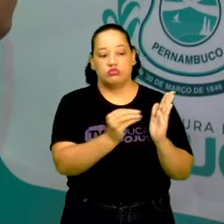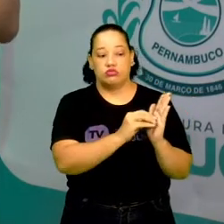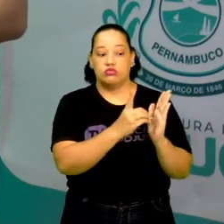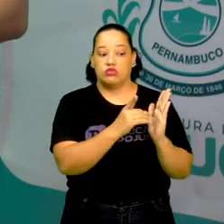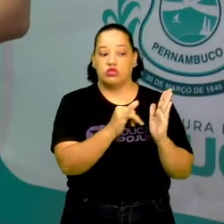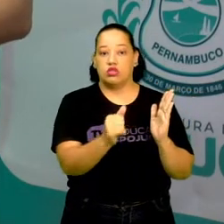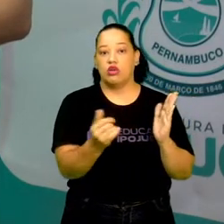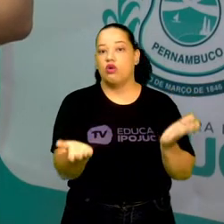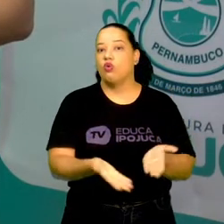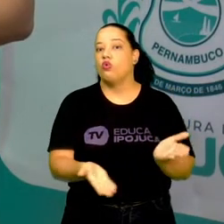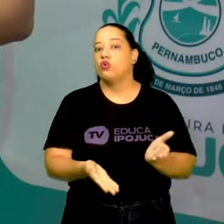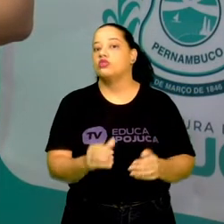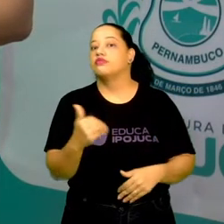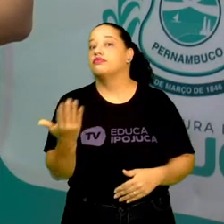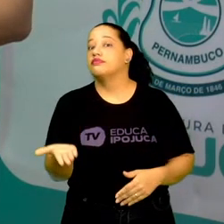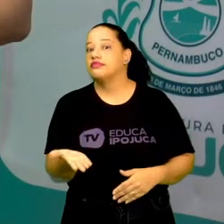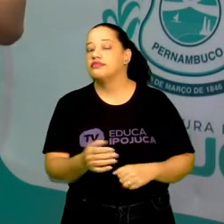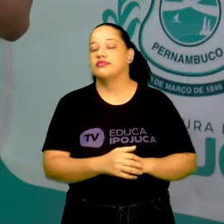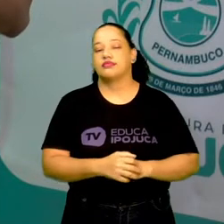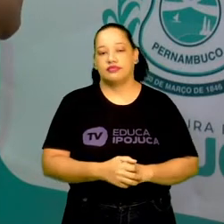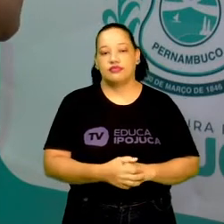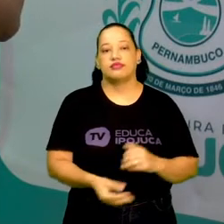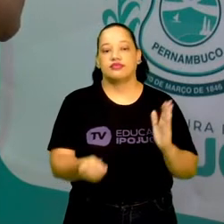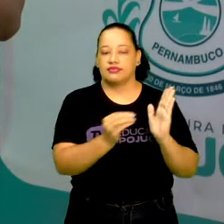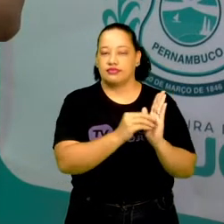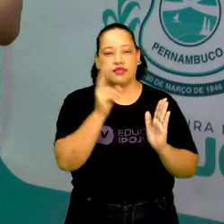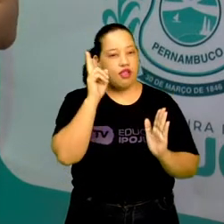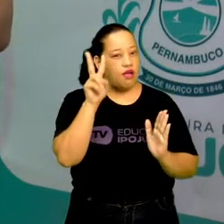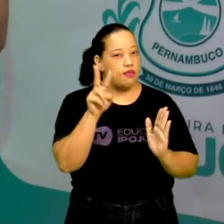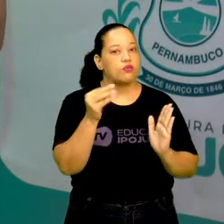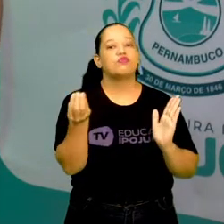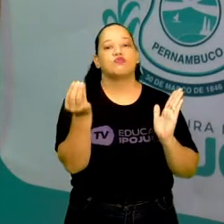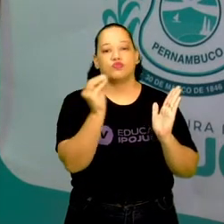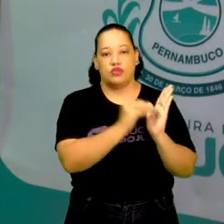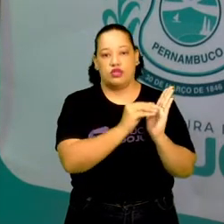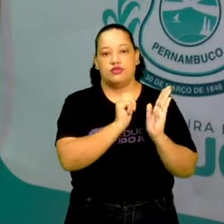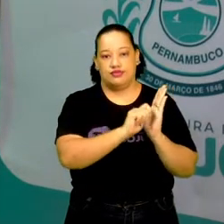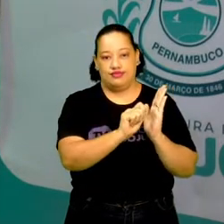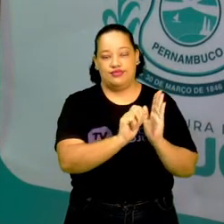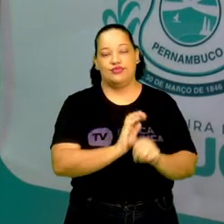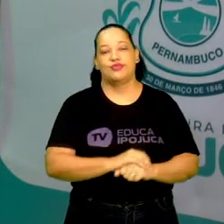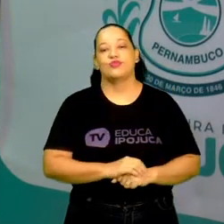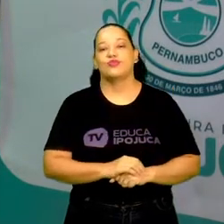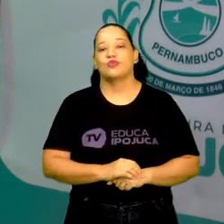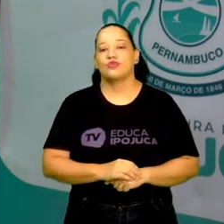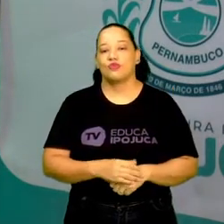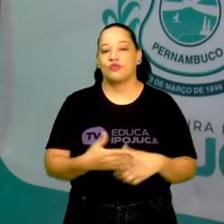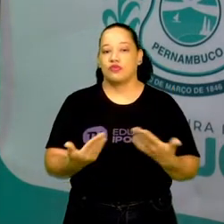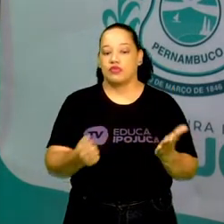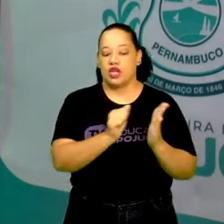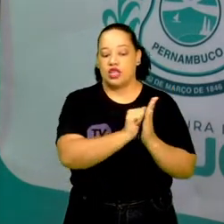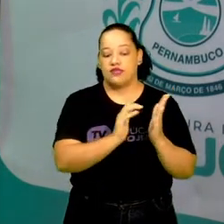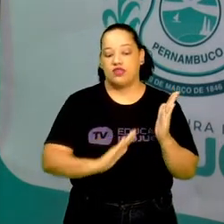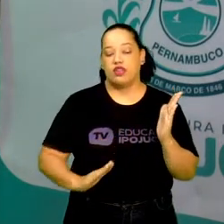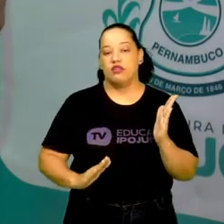Qual é a data de hoje? Lembrou? Anote direitinho. Atividade.